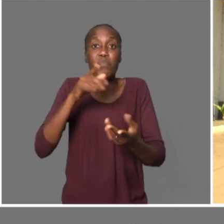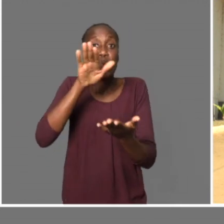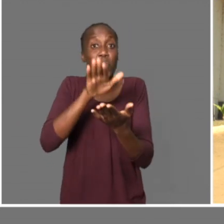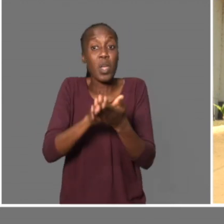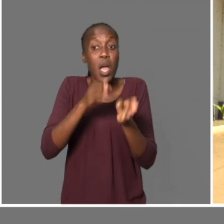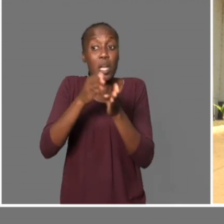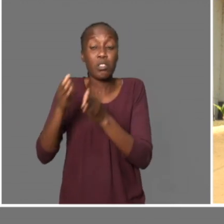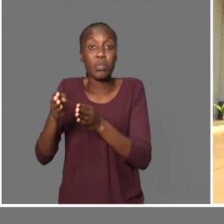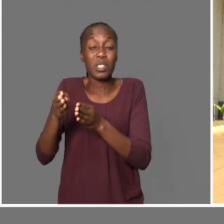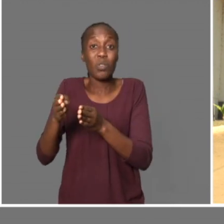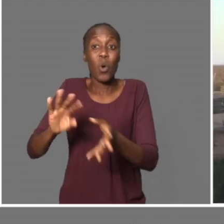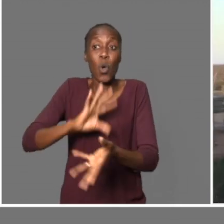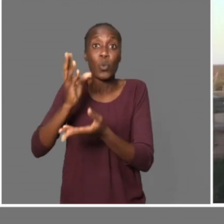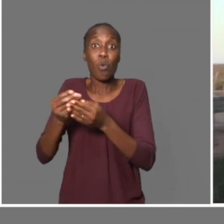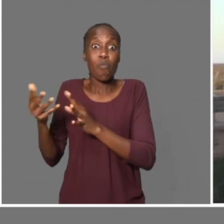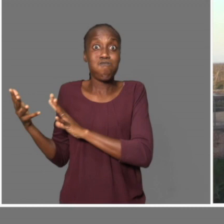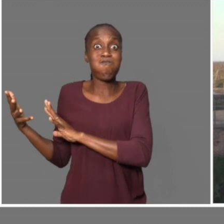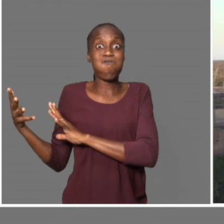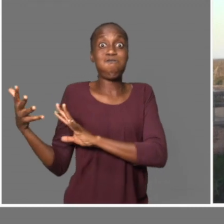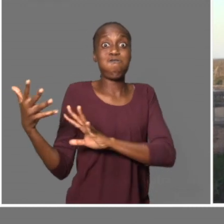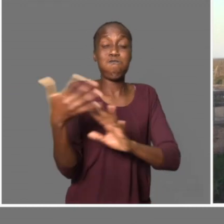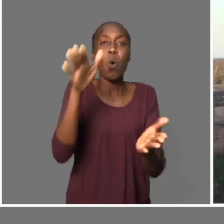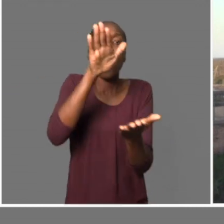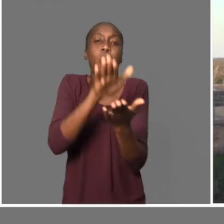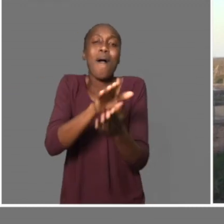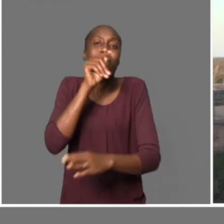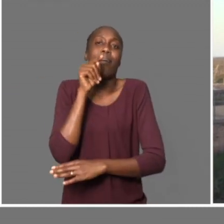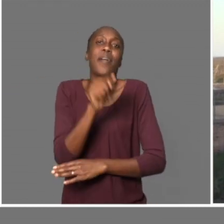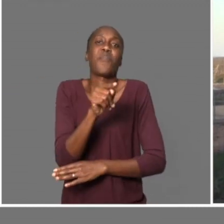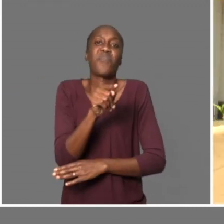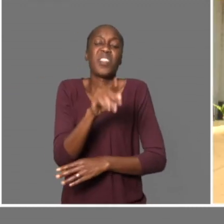com que, com o recuo da capacidade de água que concentra-se no mesmo sítio,